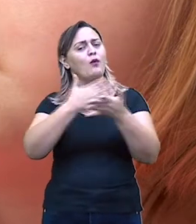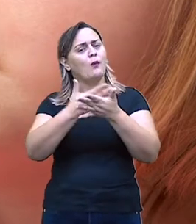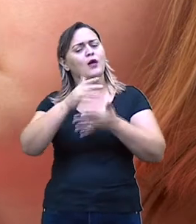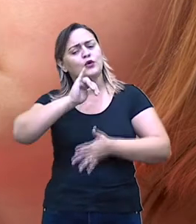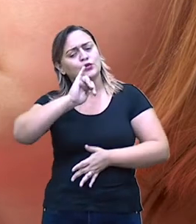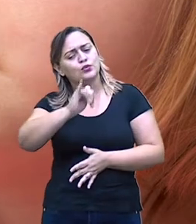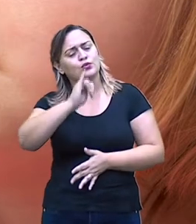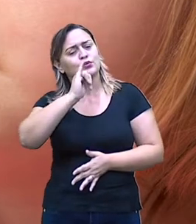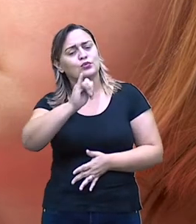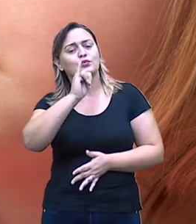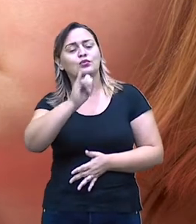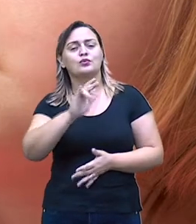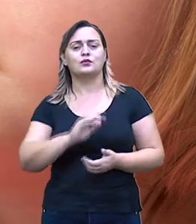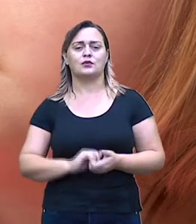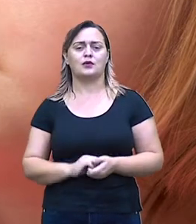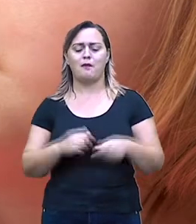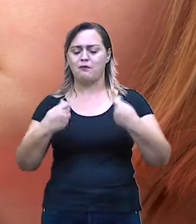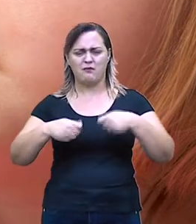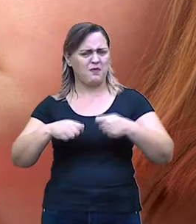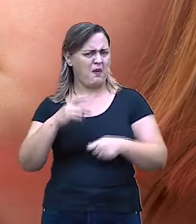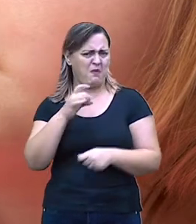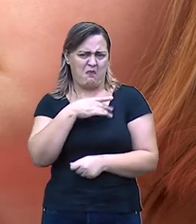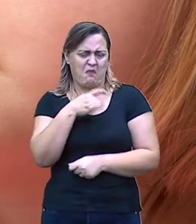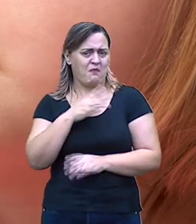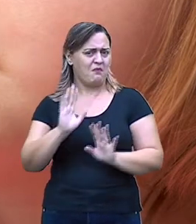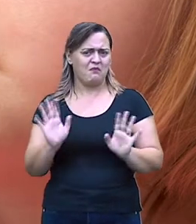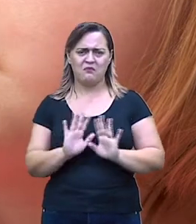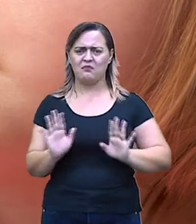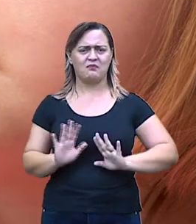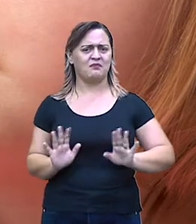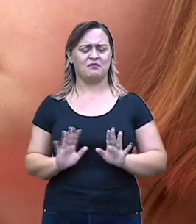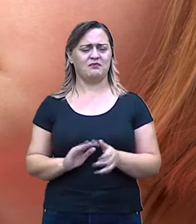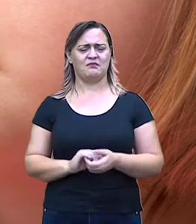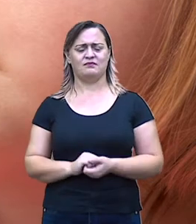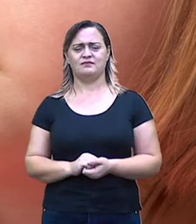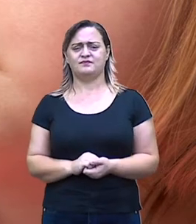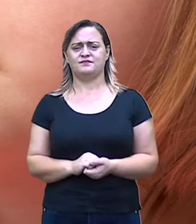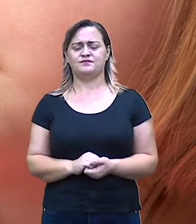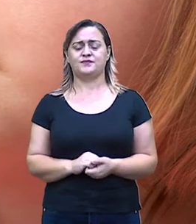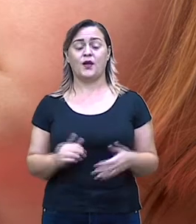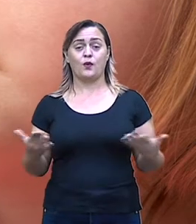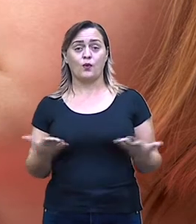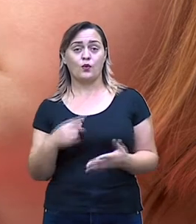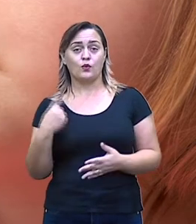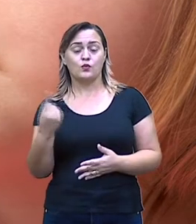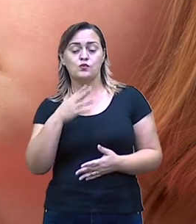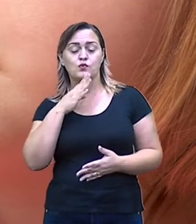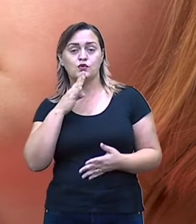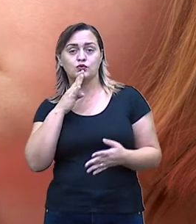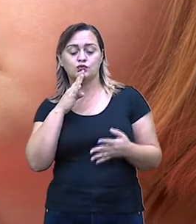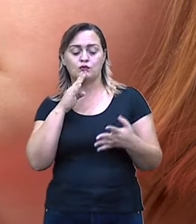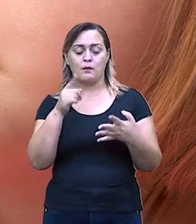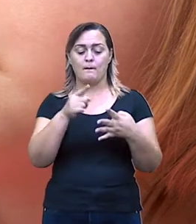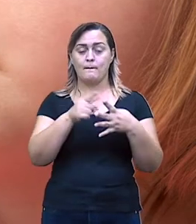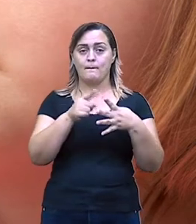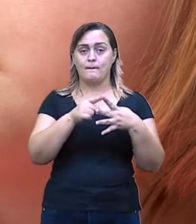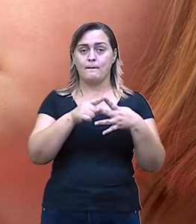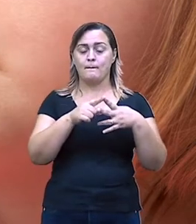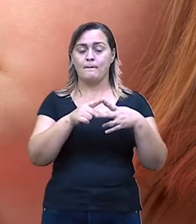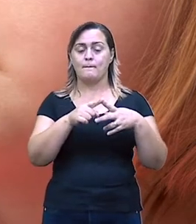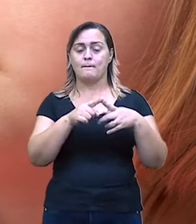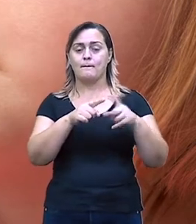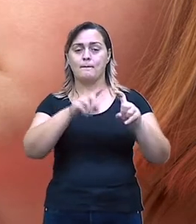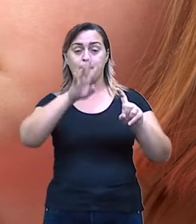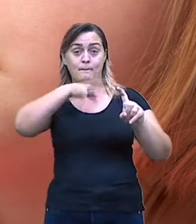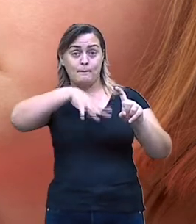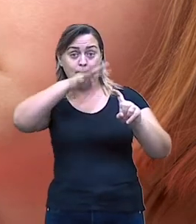não precisa ter medo. Falaremos sobre a diferença de lenda e mito. Isso mesmo. Vamos lá